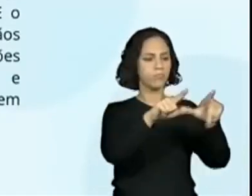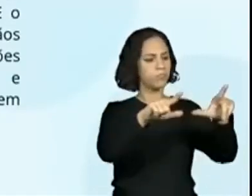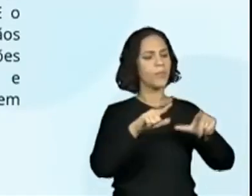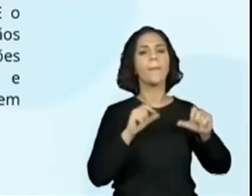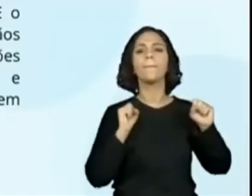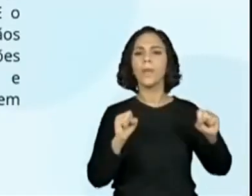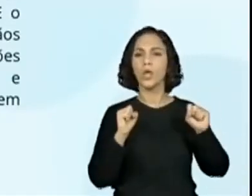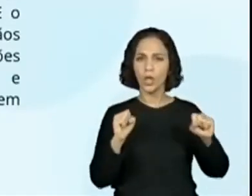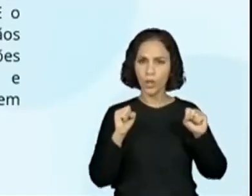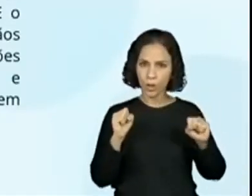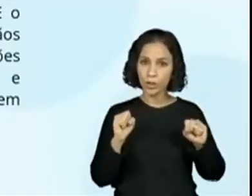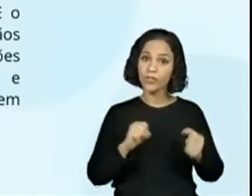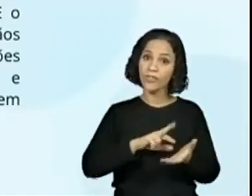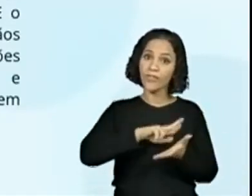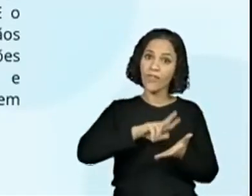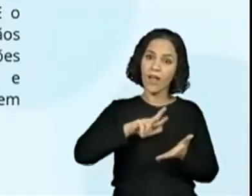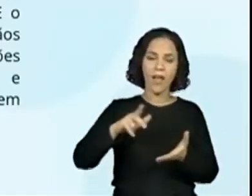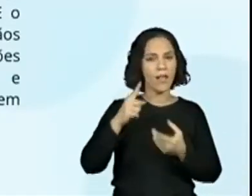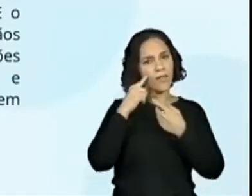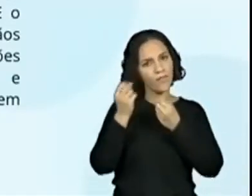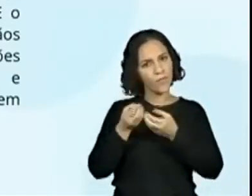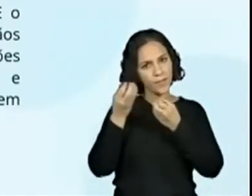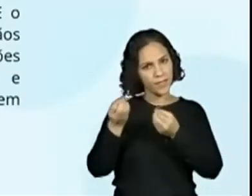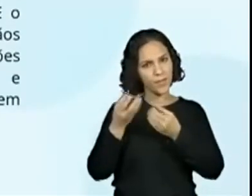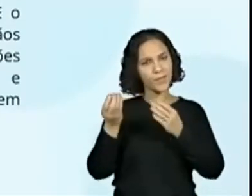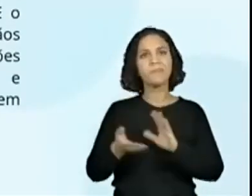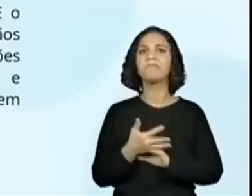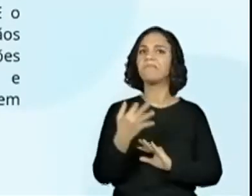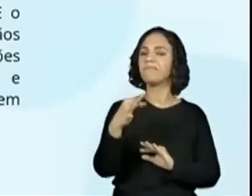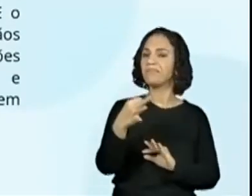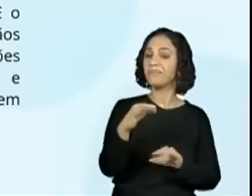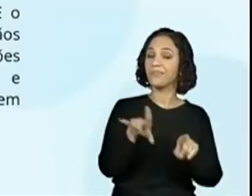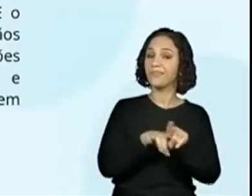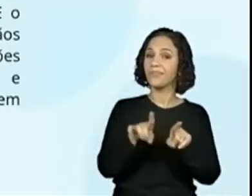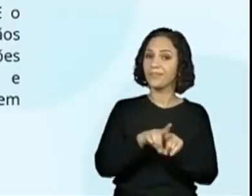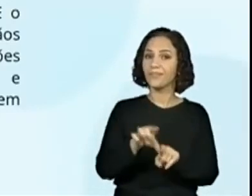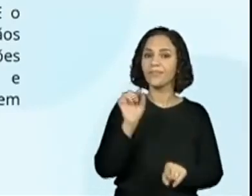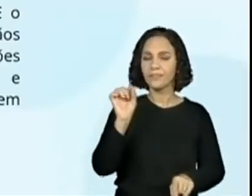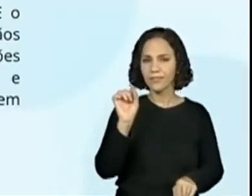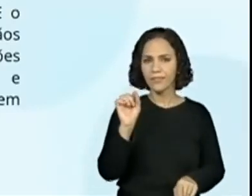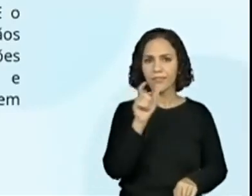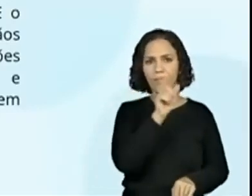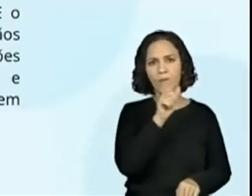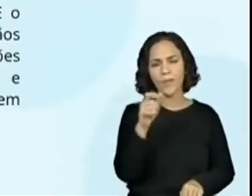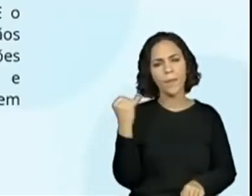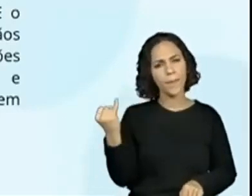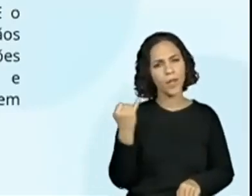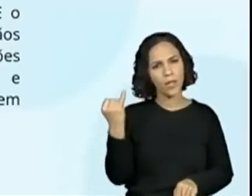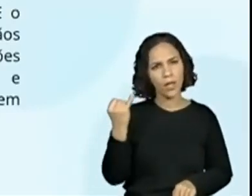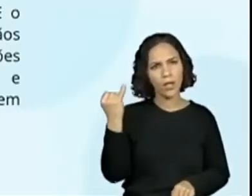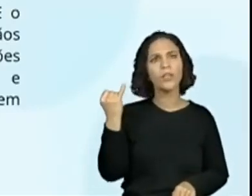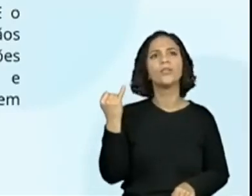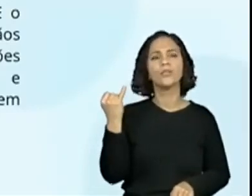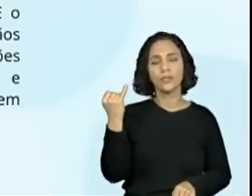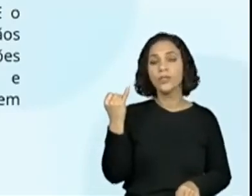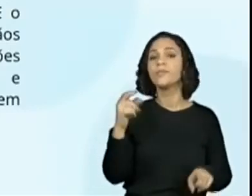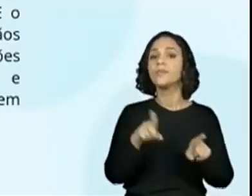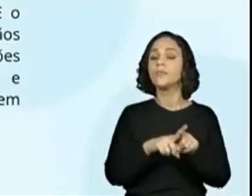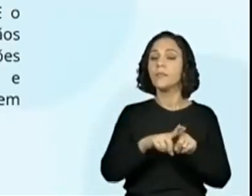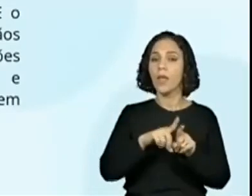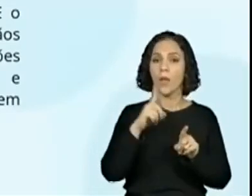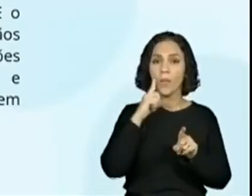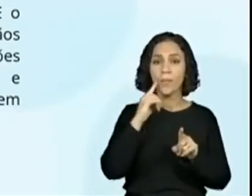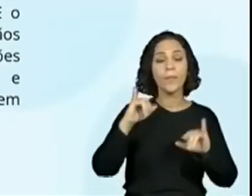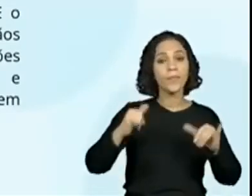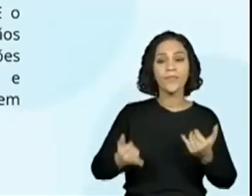importante, várias informações, né, professora? Verdade, precisa ir destacando essas informações que são importantes. aqui também, ó,